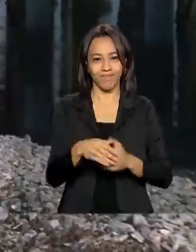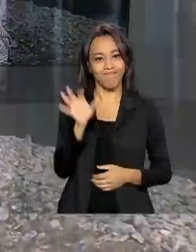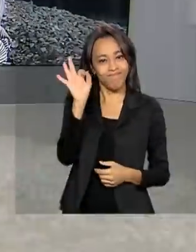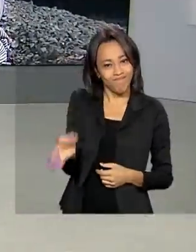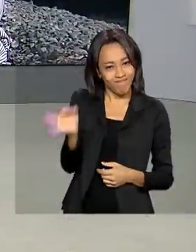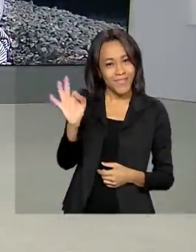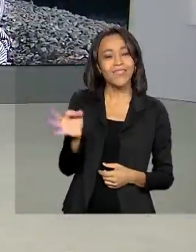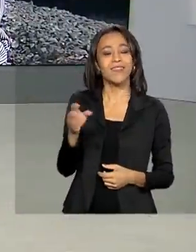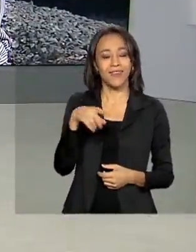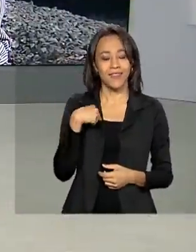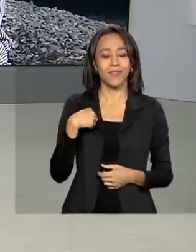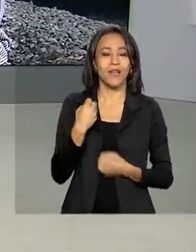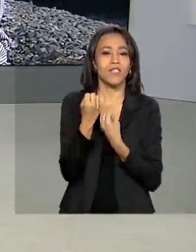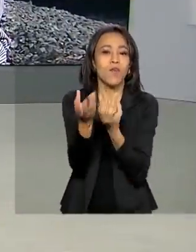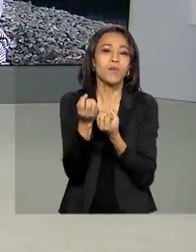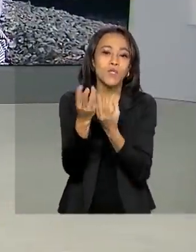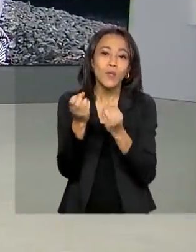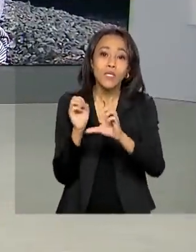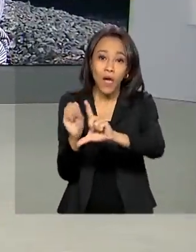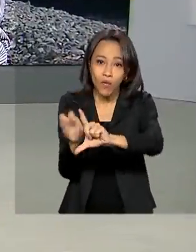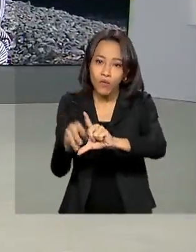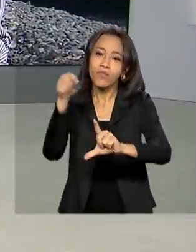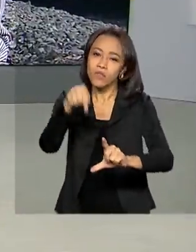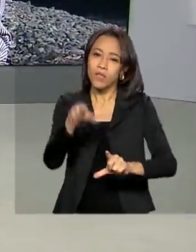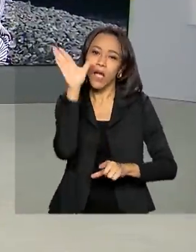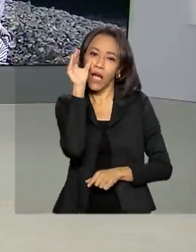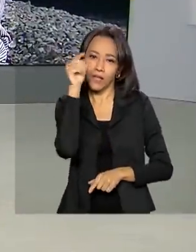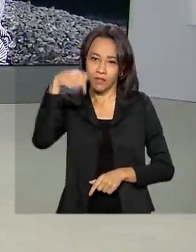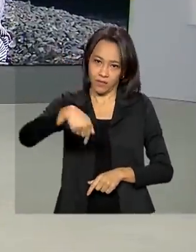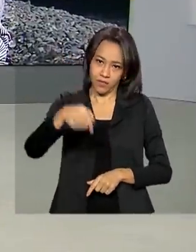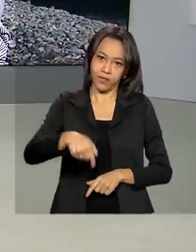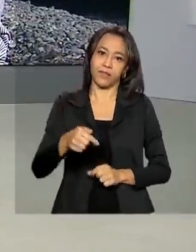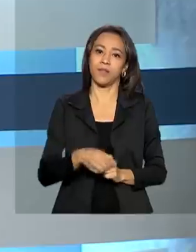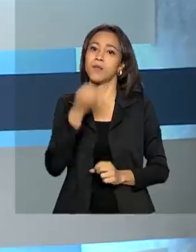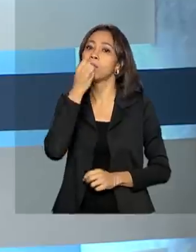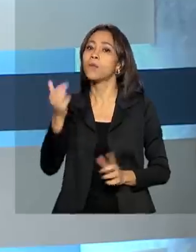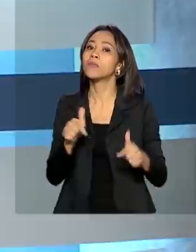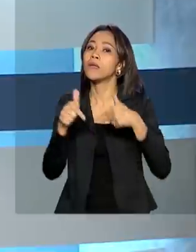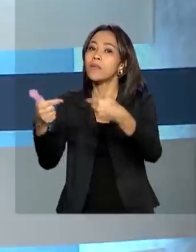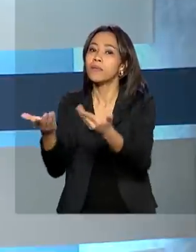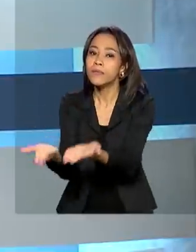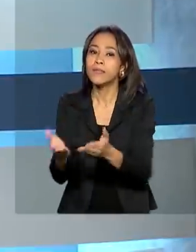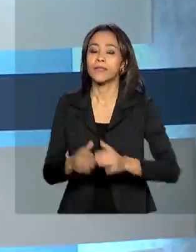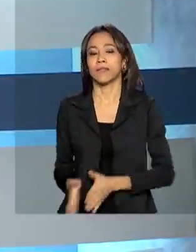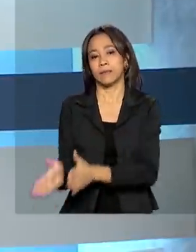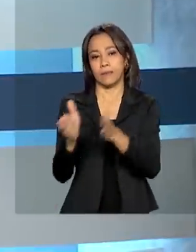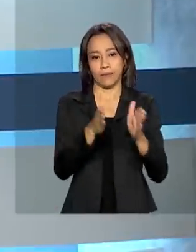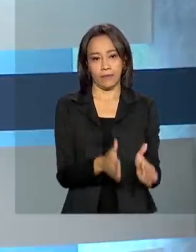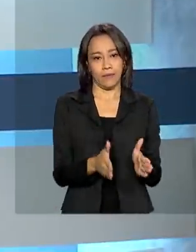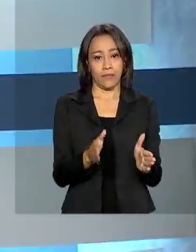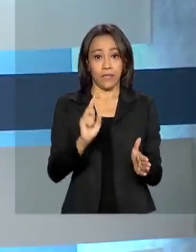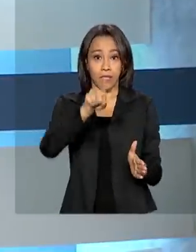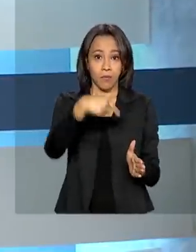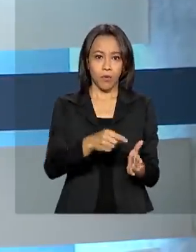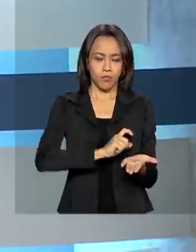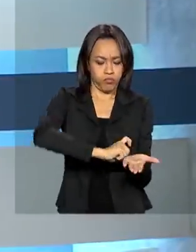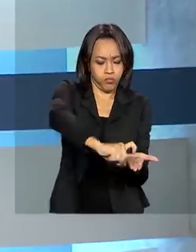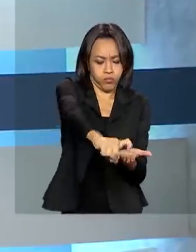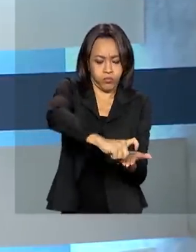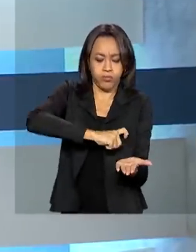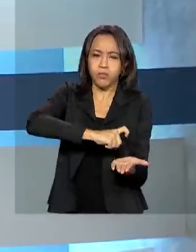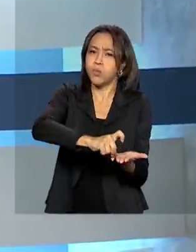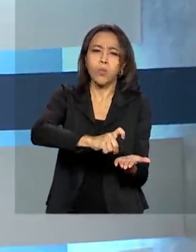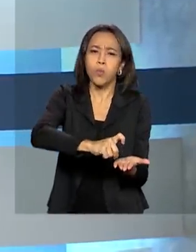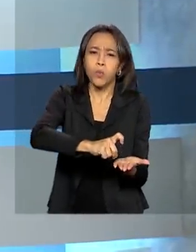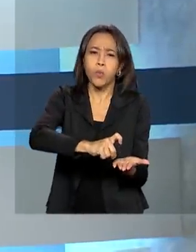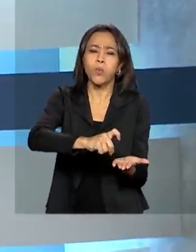mesmo, Luana. As informações ao vivo, todas aqui pela TV Brasil. Bom trabalho para você, Luana. Após a digitalização de 100%